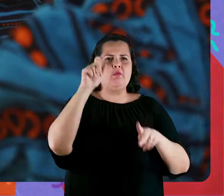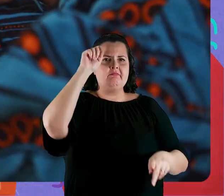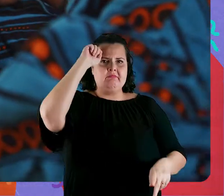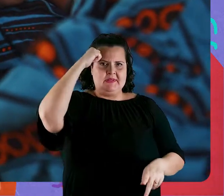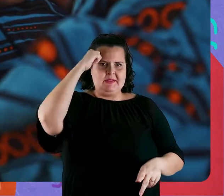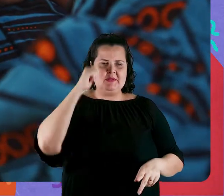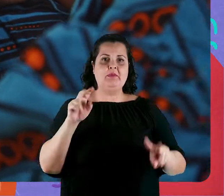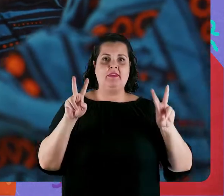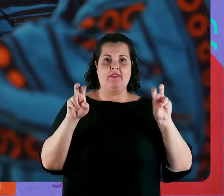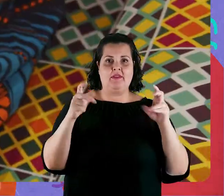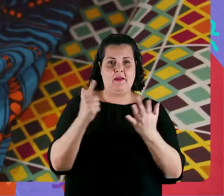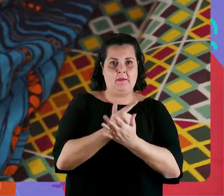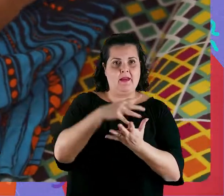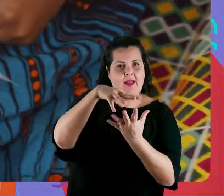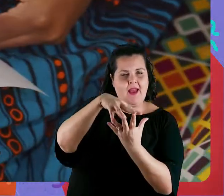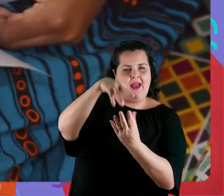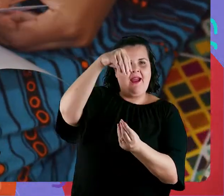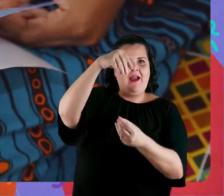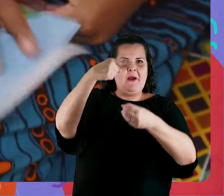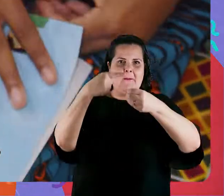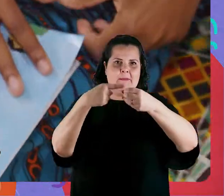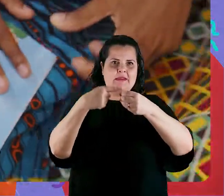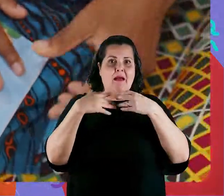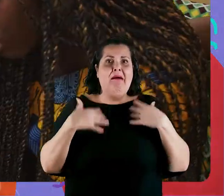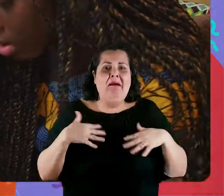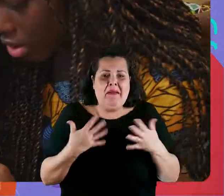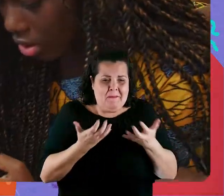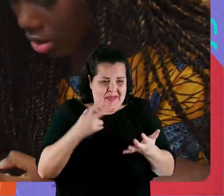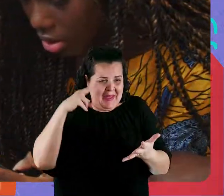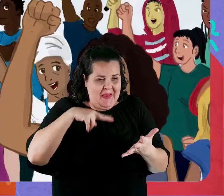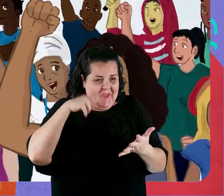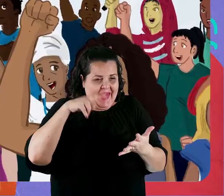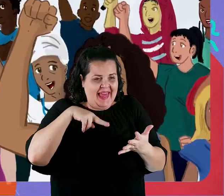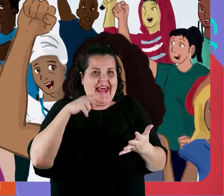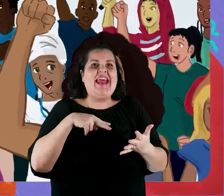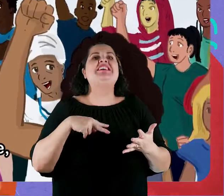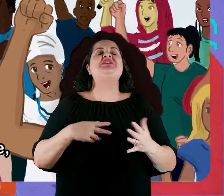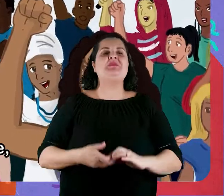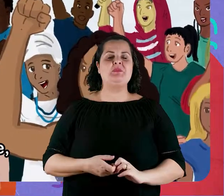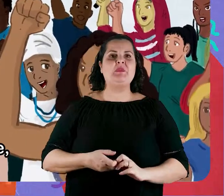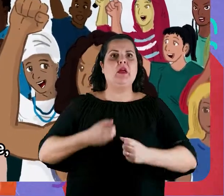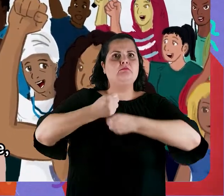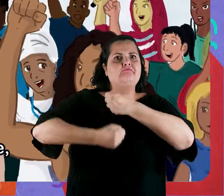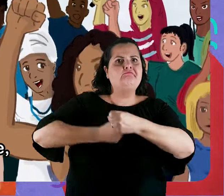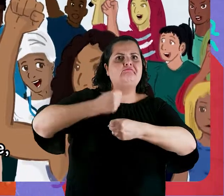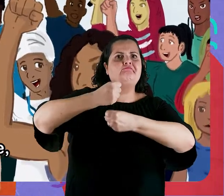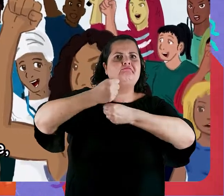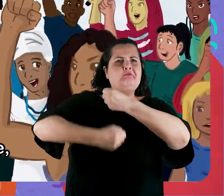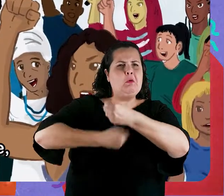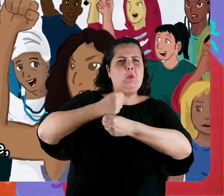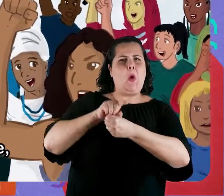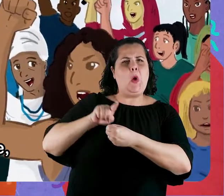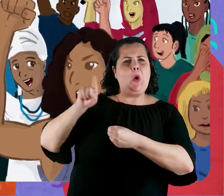Alma da cidade. Quando a gente vai começar, eu quero louco para ler esse livro. A cada ano, no grande dia